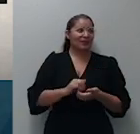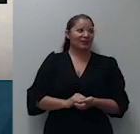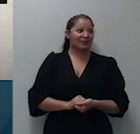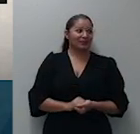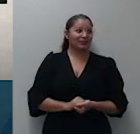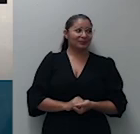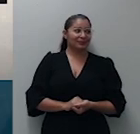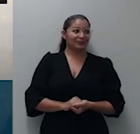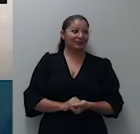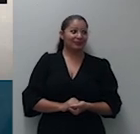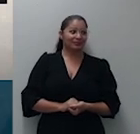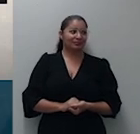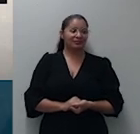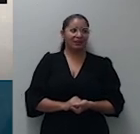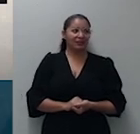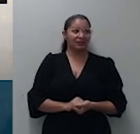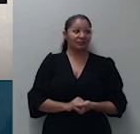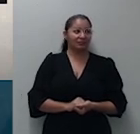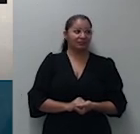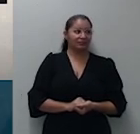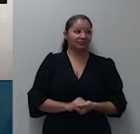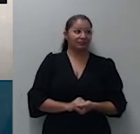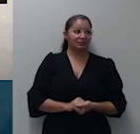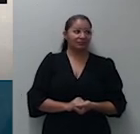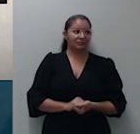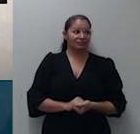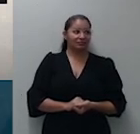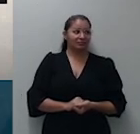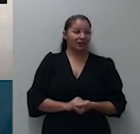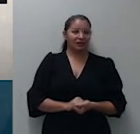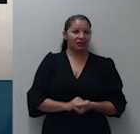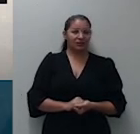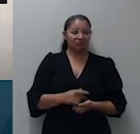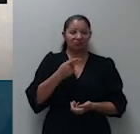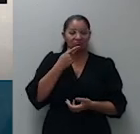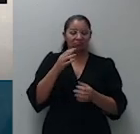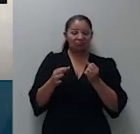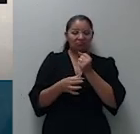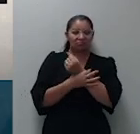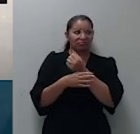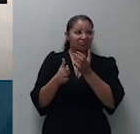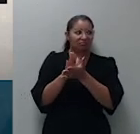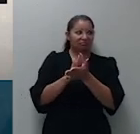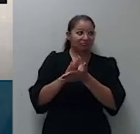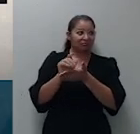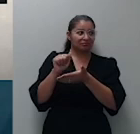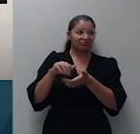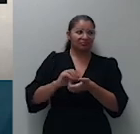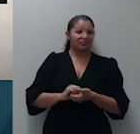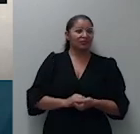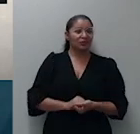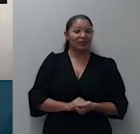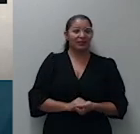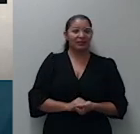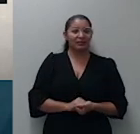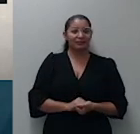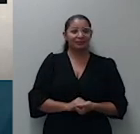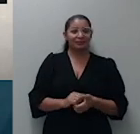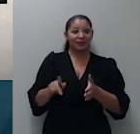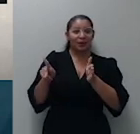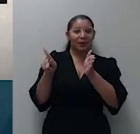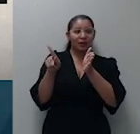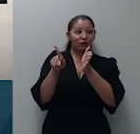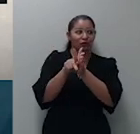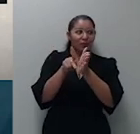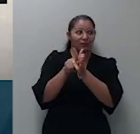prestar informações aos segurados sobre os limites e particularidades da cobertura contratual